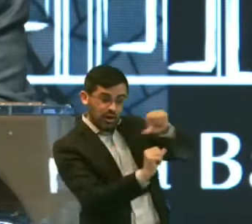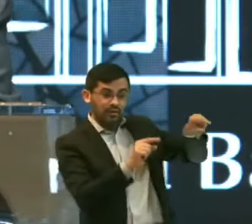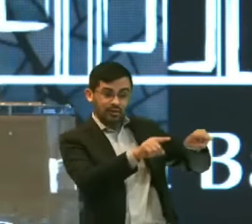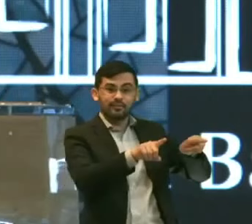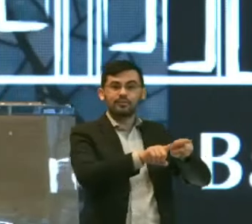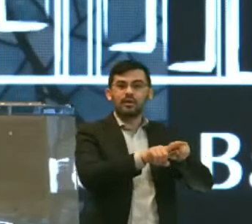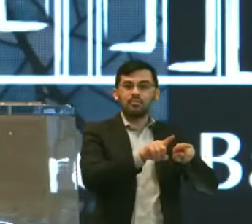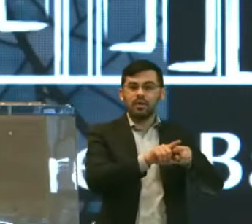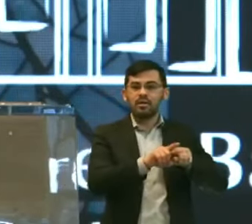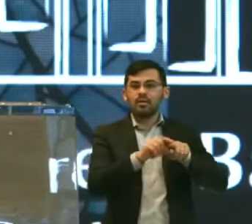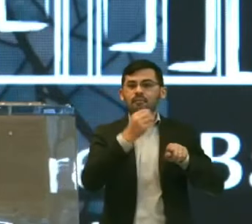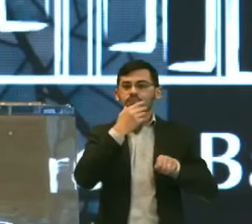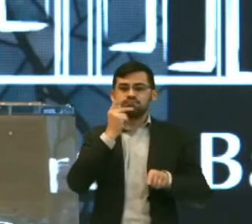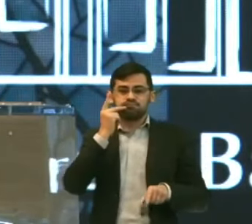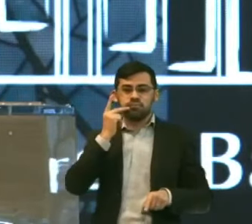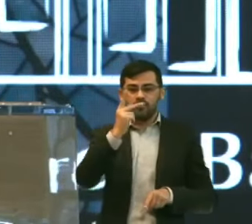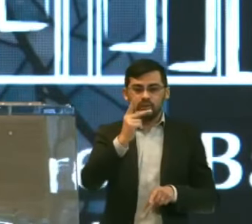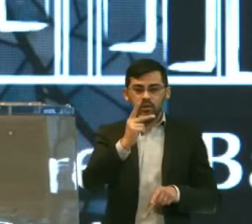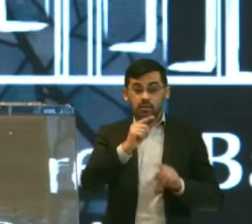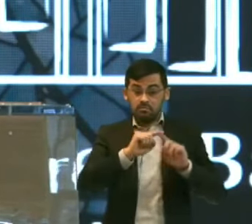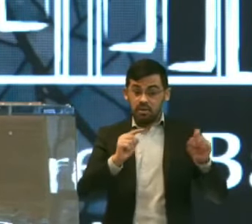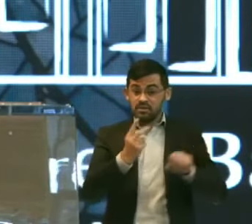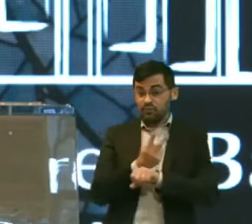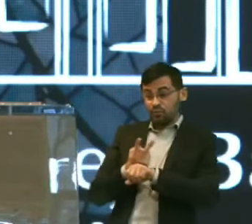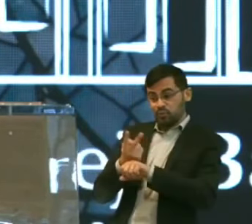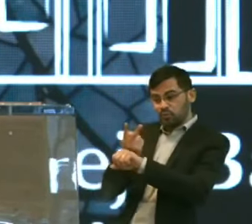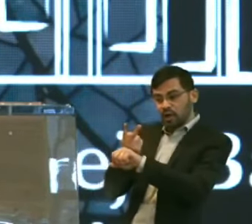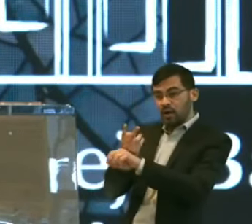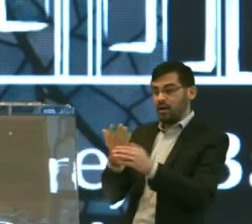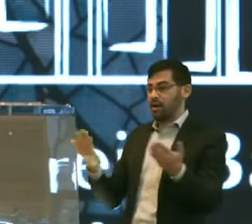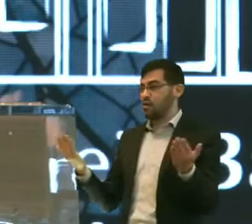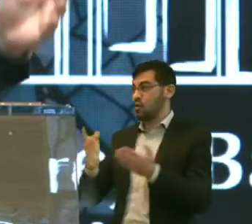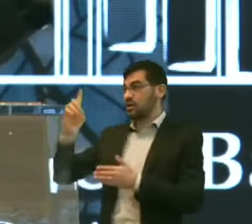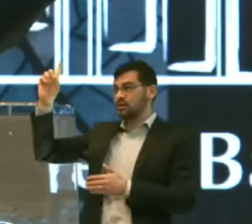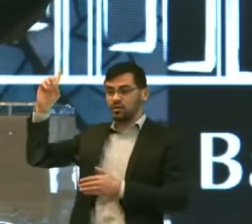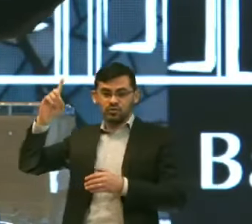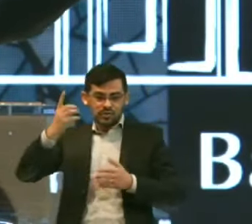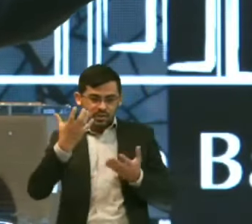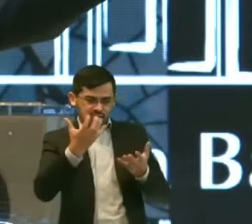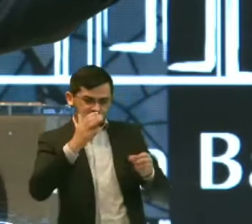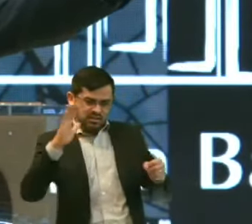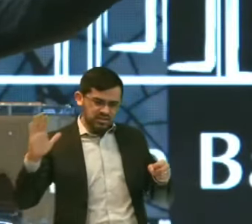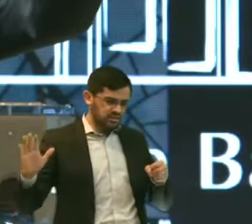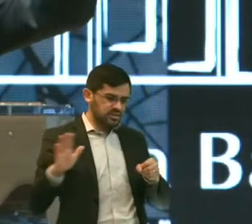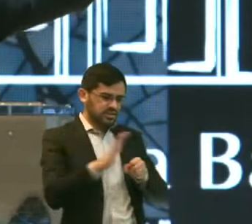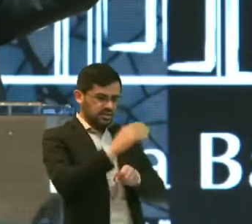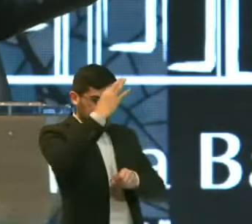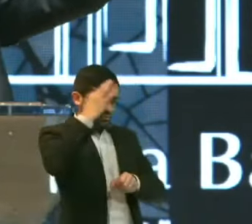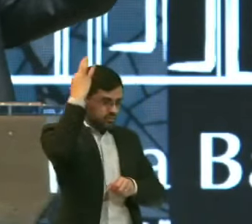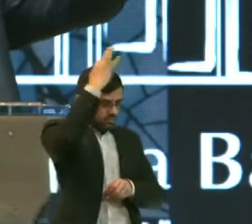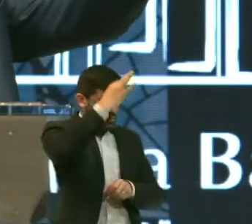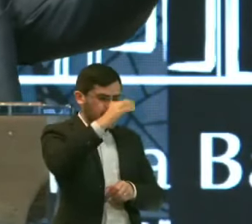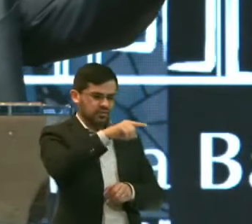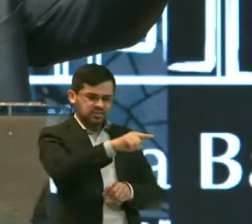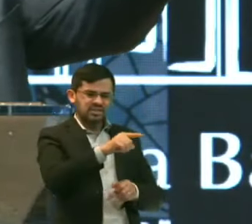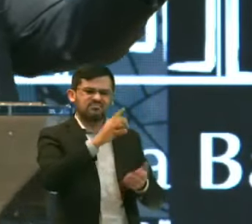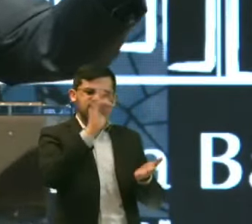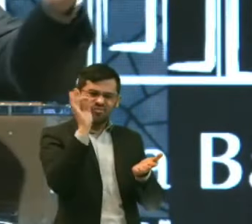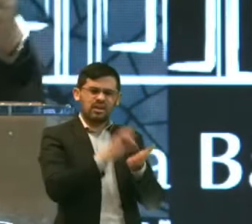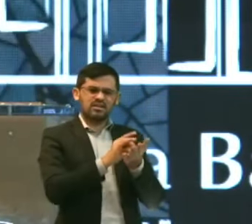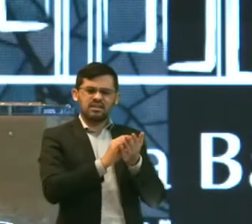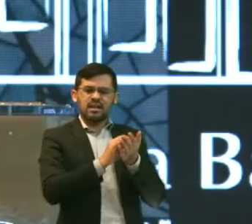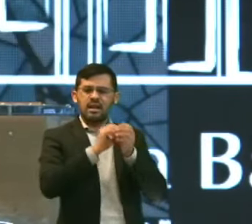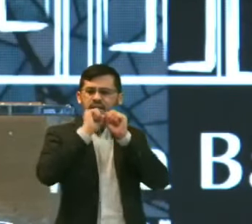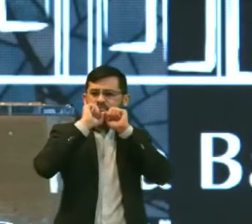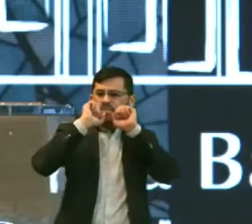E se ele foi procurar E o profeta Agora Deus Estava dizendo Eu quero te encher Com o espírito Para você ser Uma benção